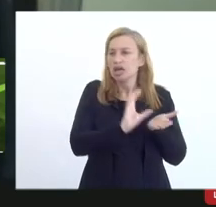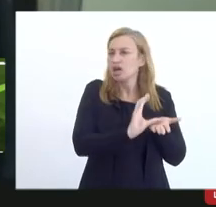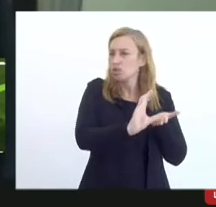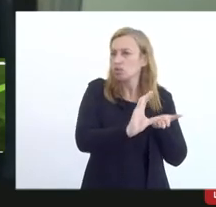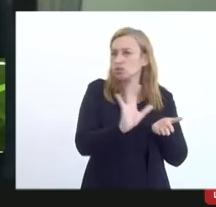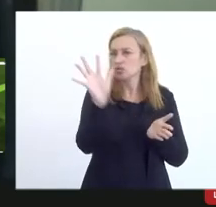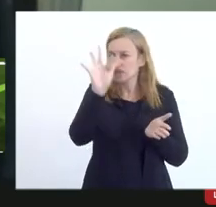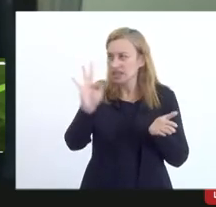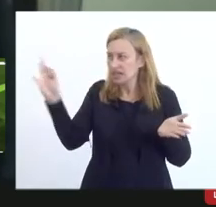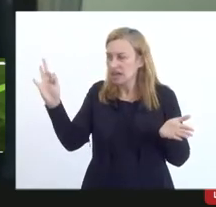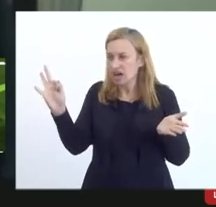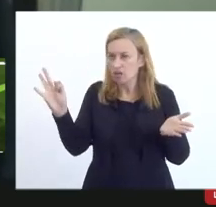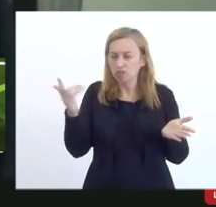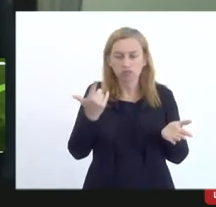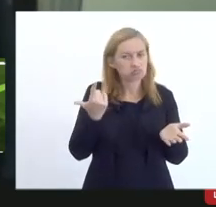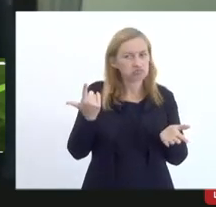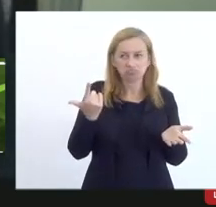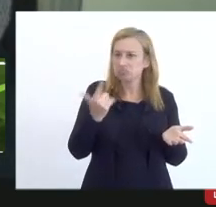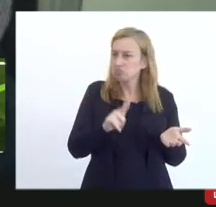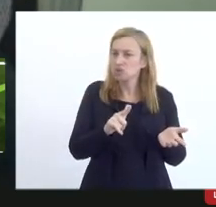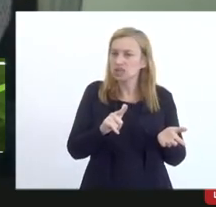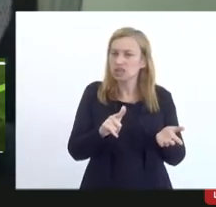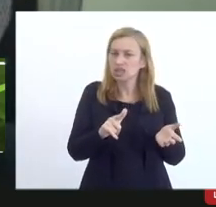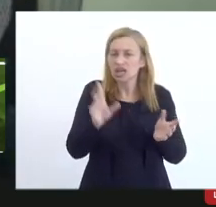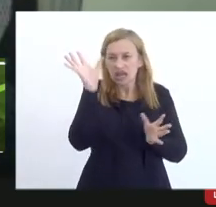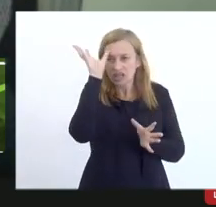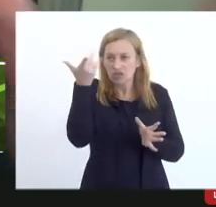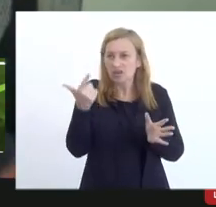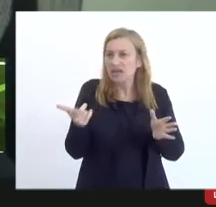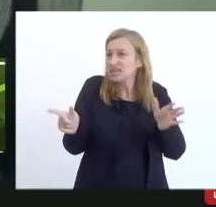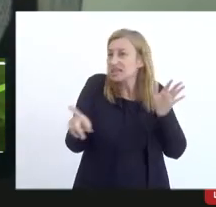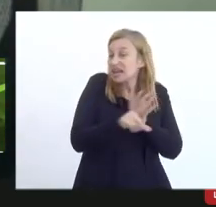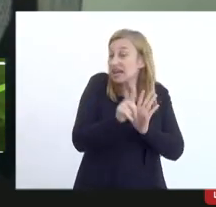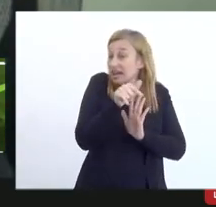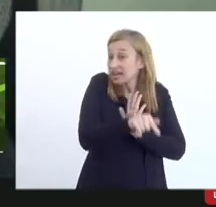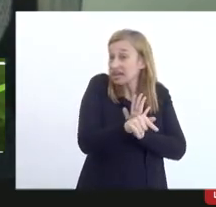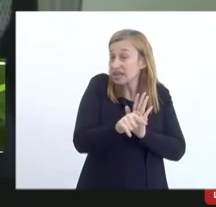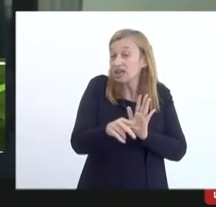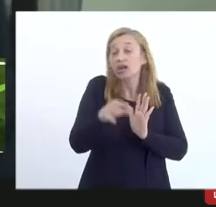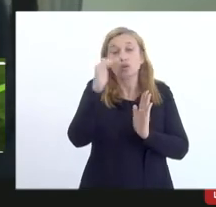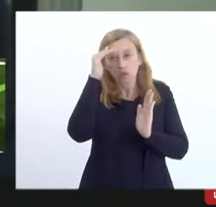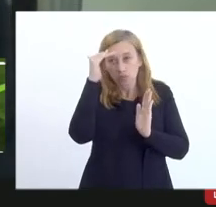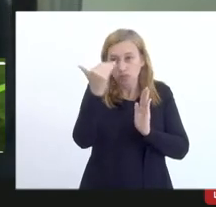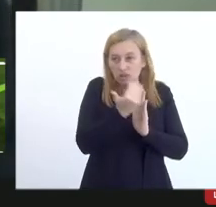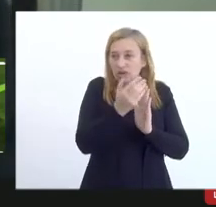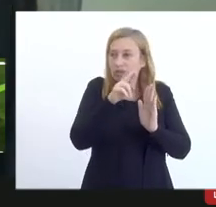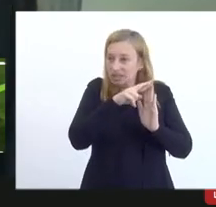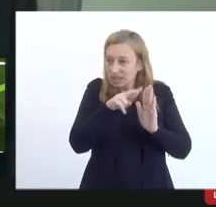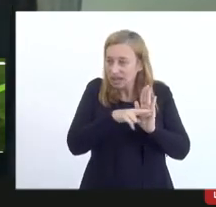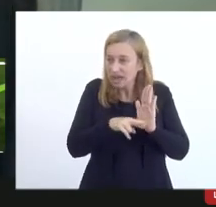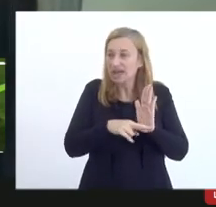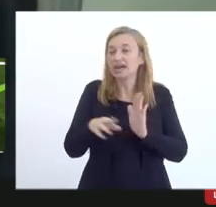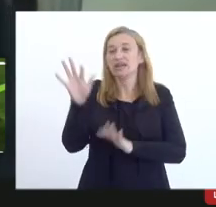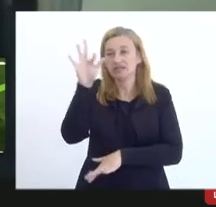tá? E a gente não iria consegui-los tratar dessa lei aqui, a gente tem que seguir a regra federal, tá?